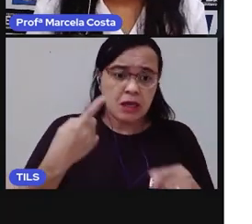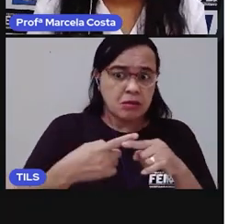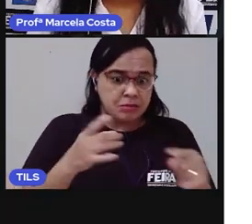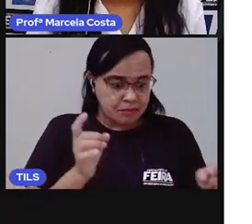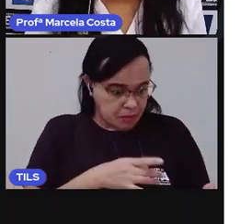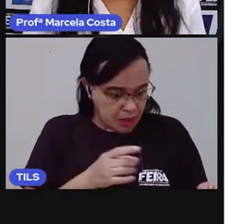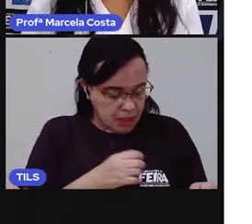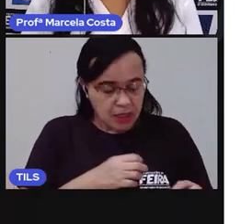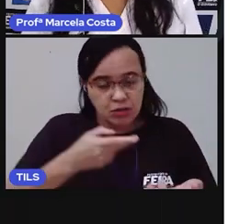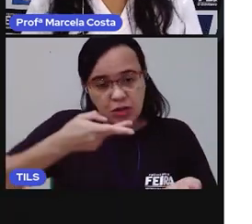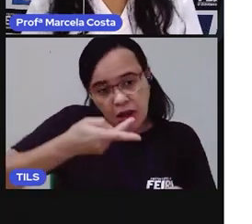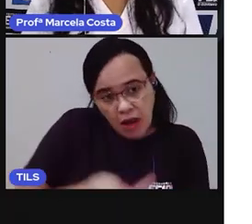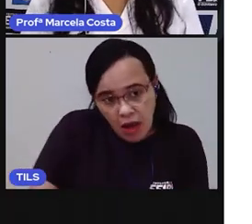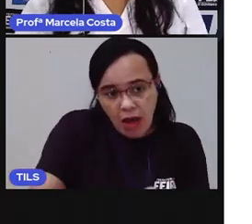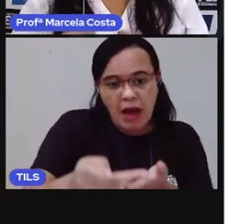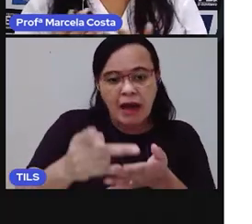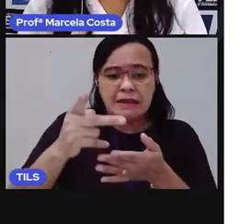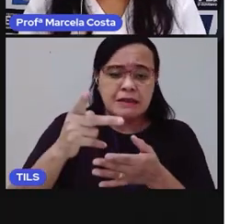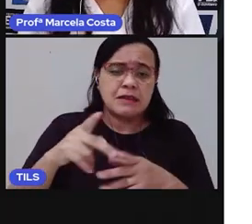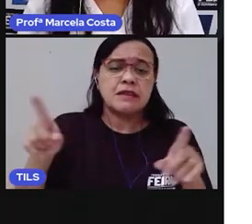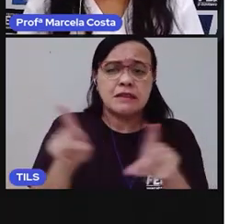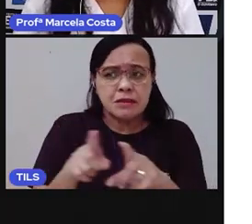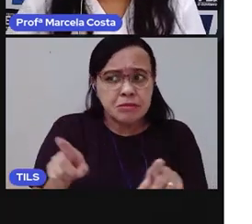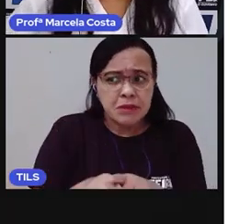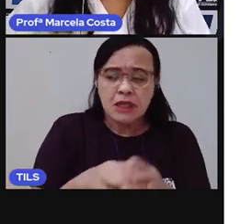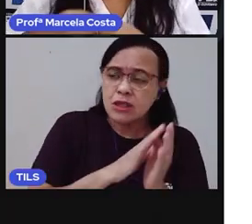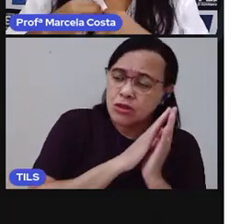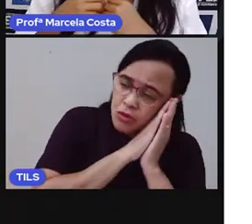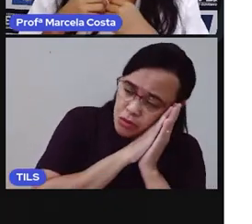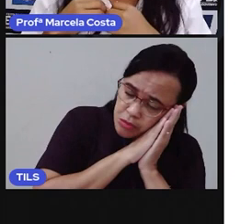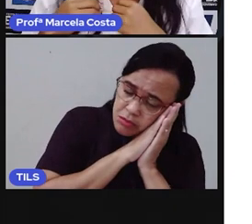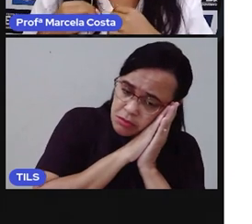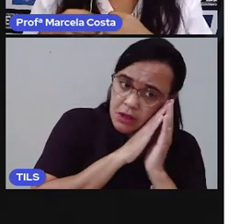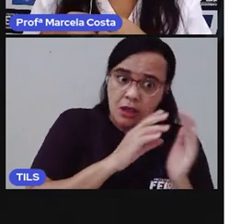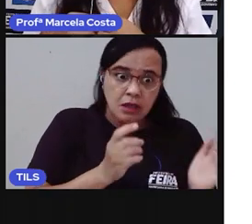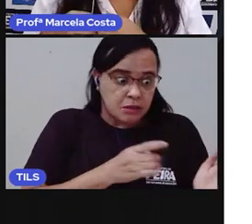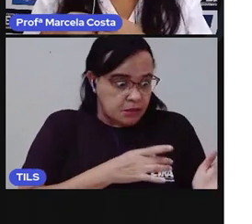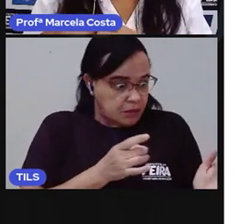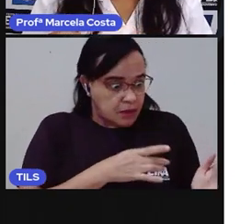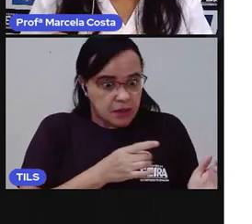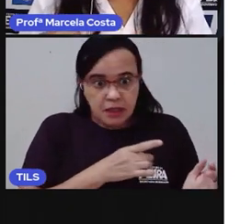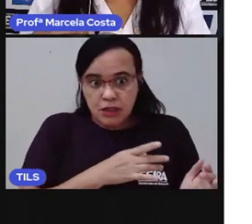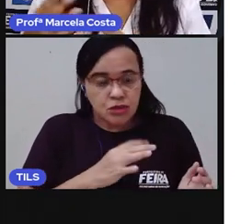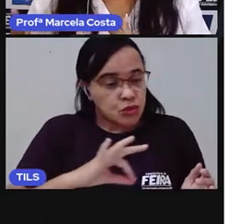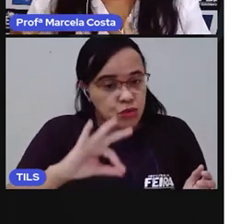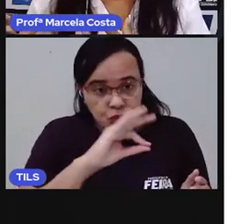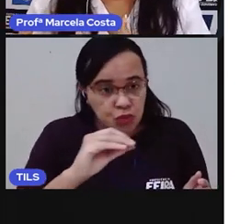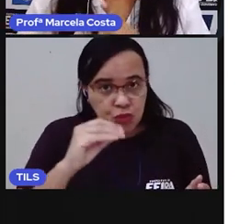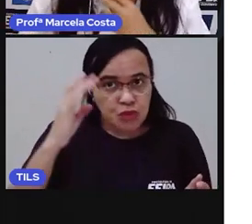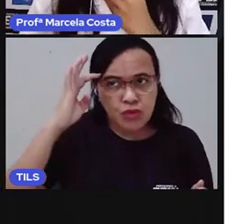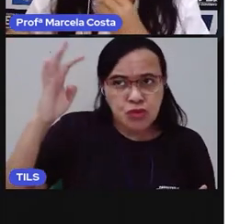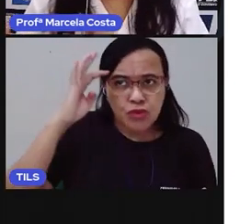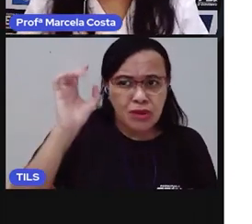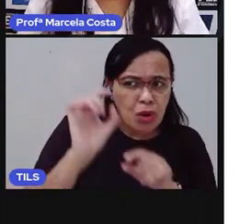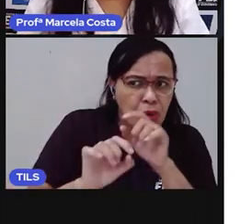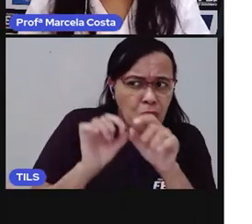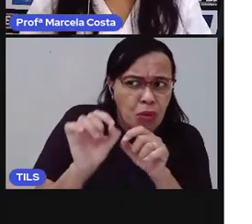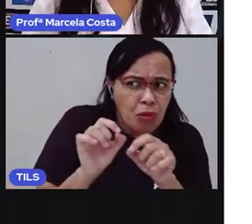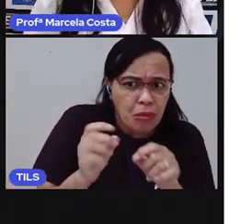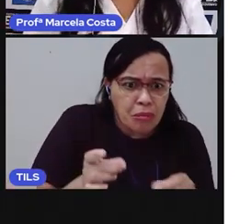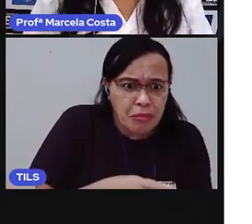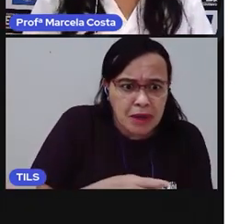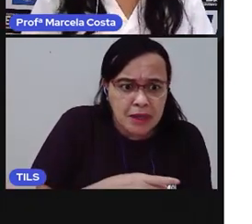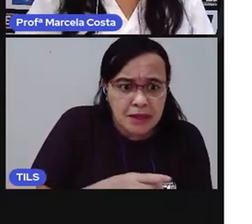medo de dormir e ter pesadelo, tinha medo de dormir e ter